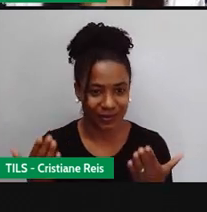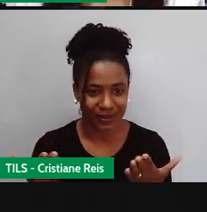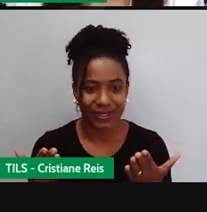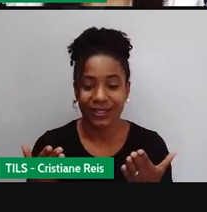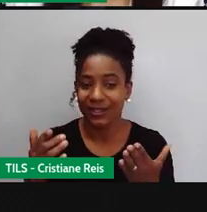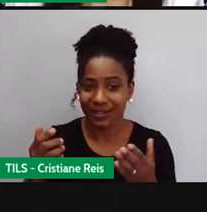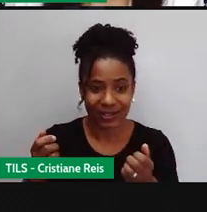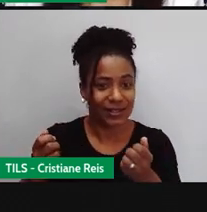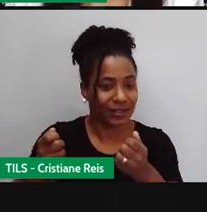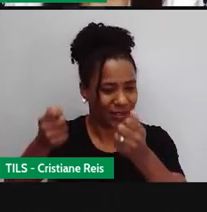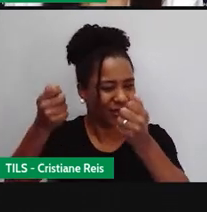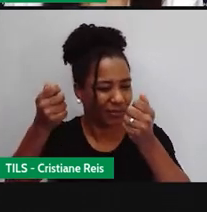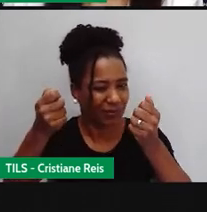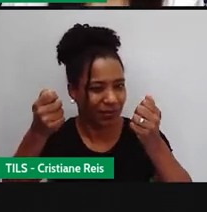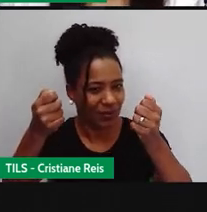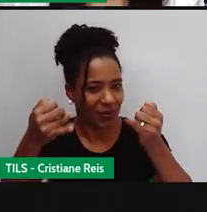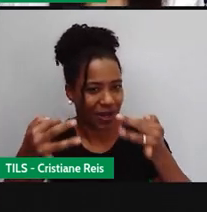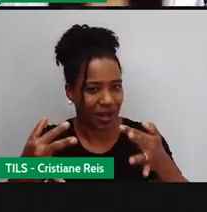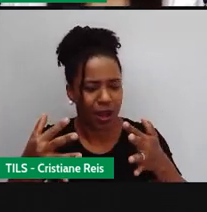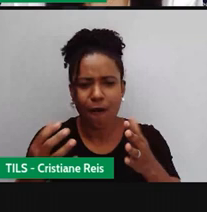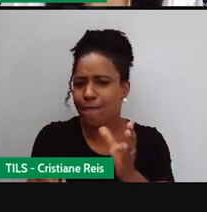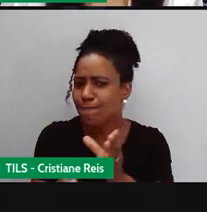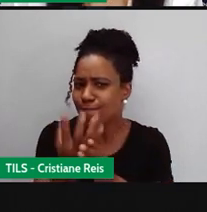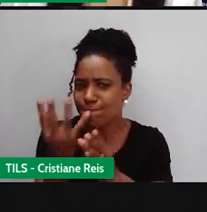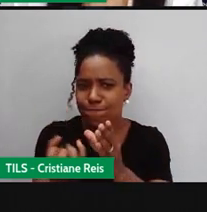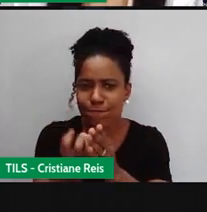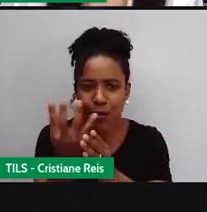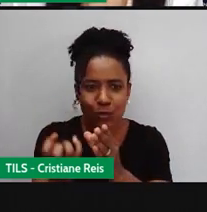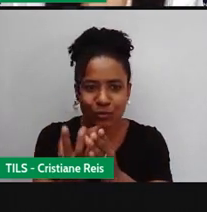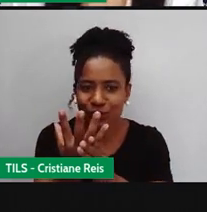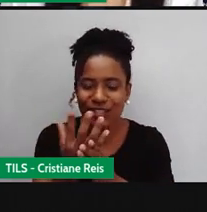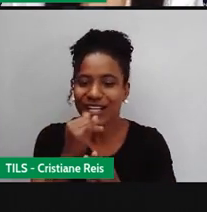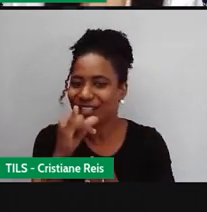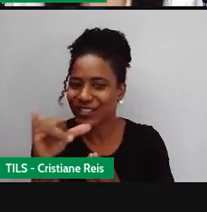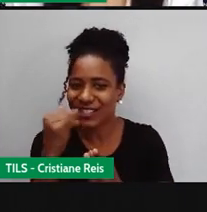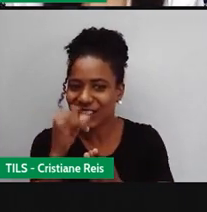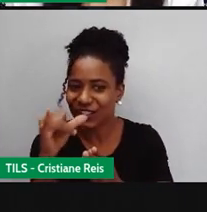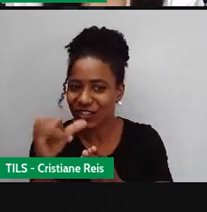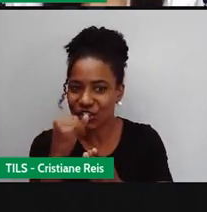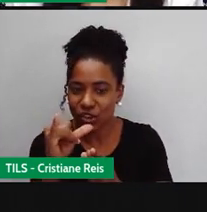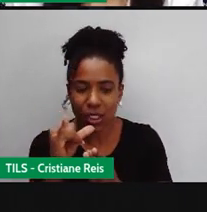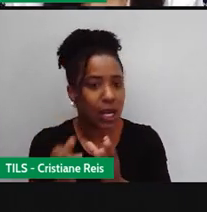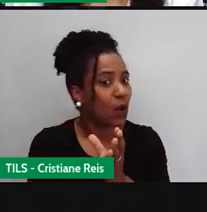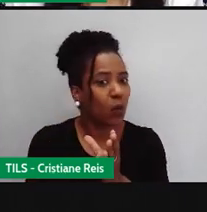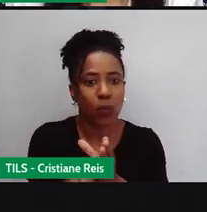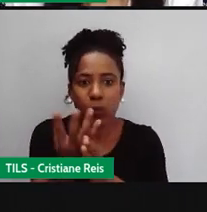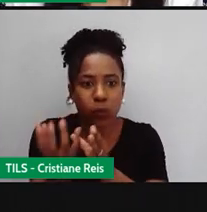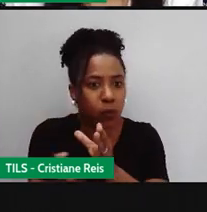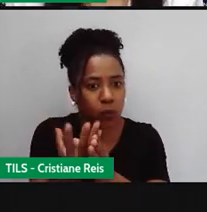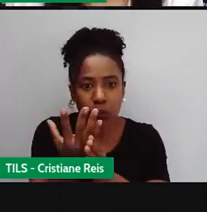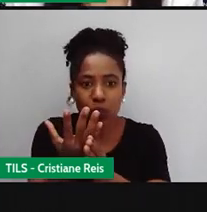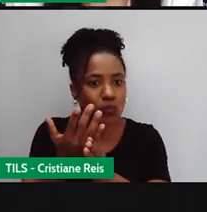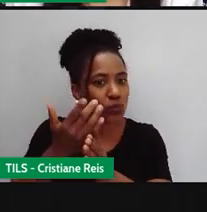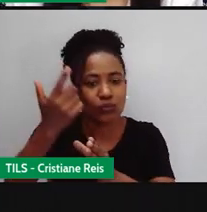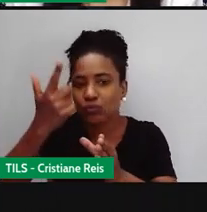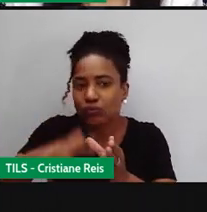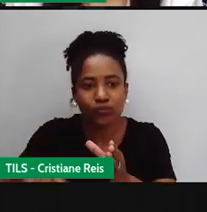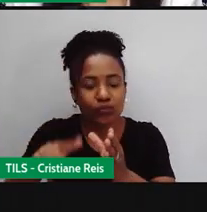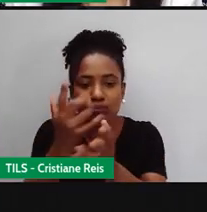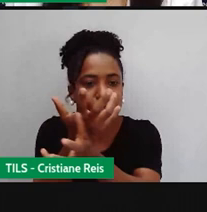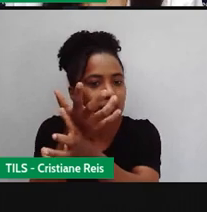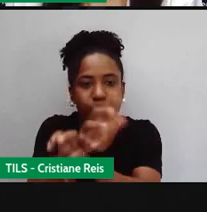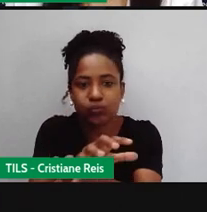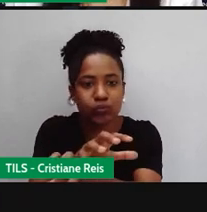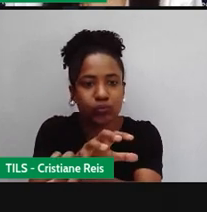fontes de energia não renováveis, a gente lenda aí que as fontes não renováveis de